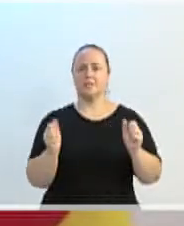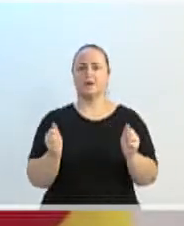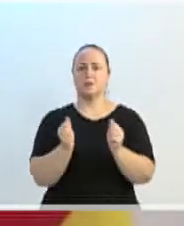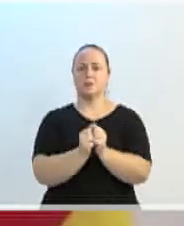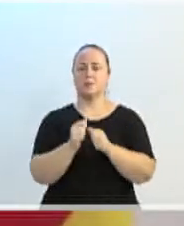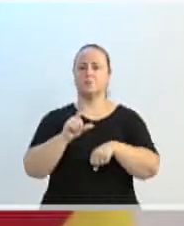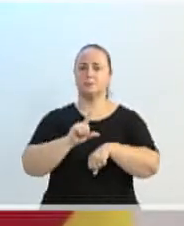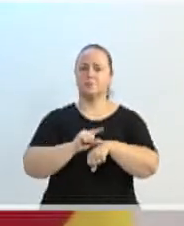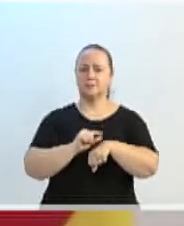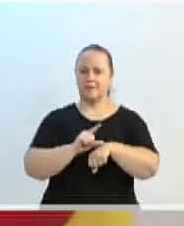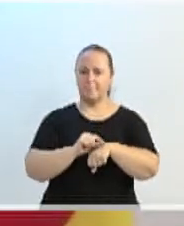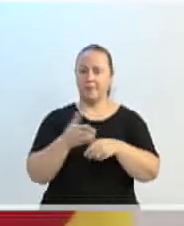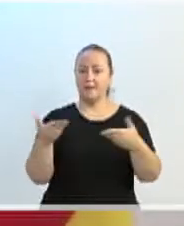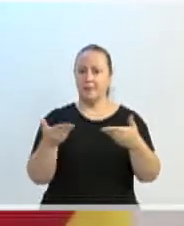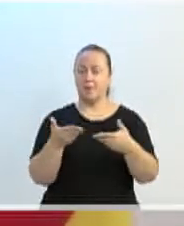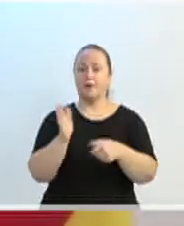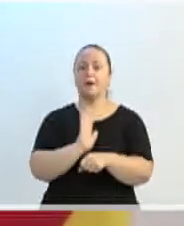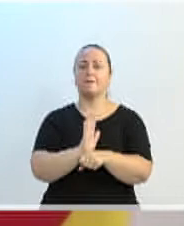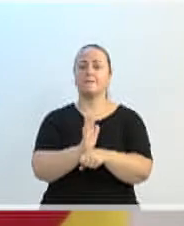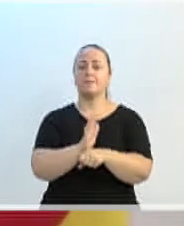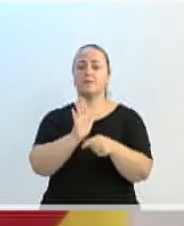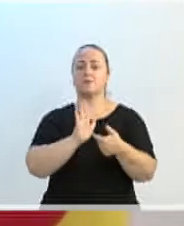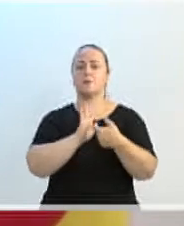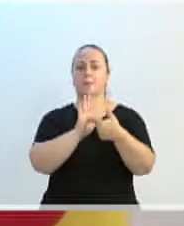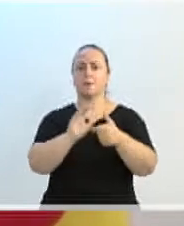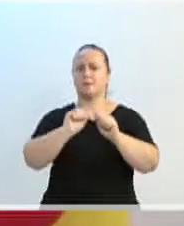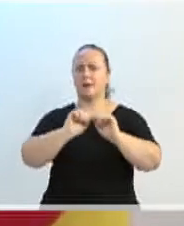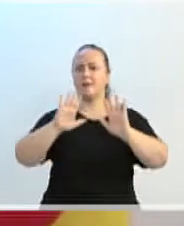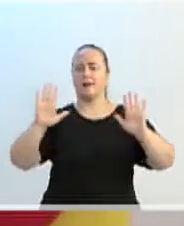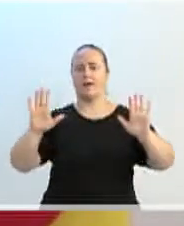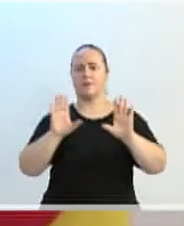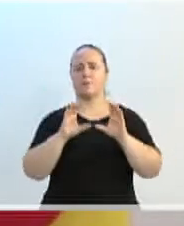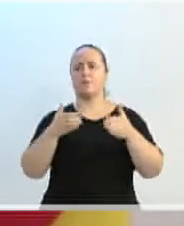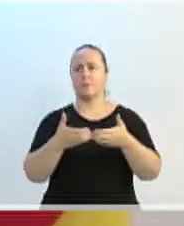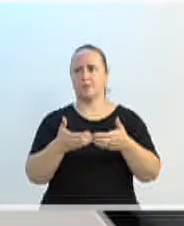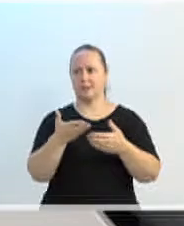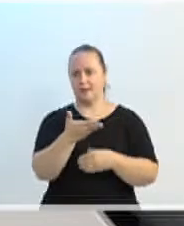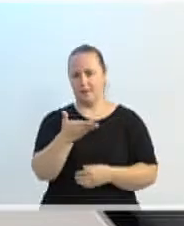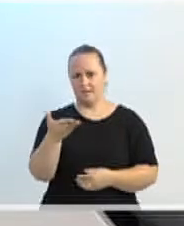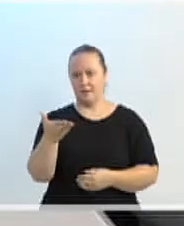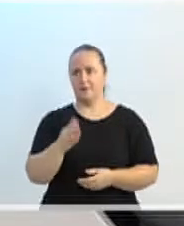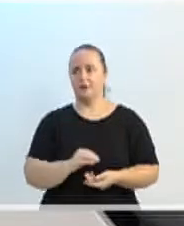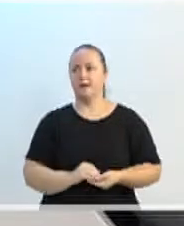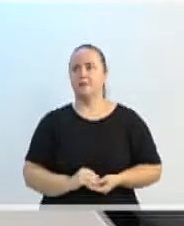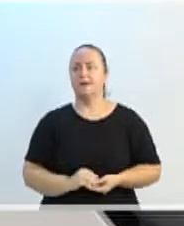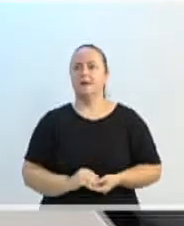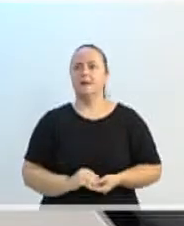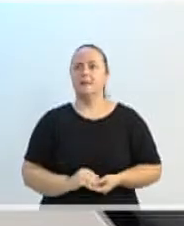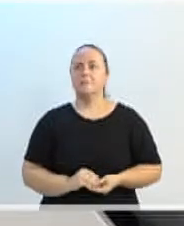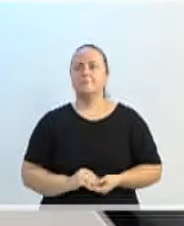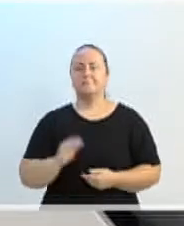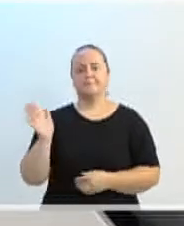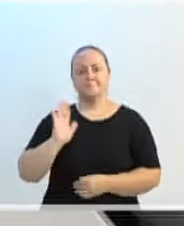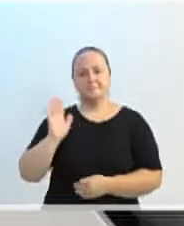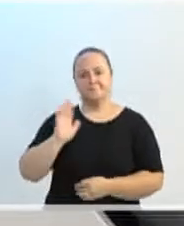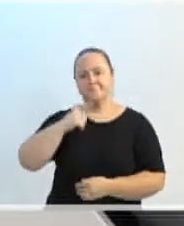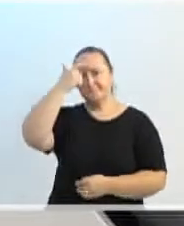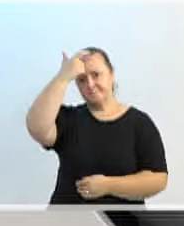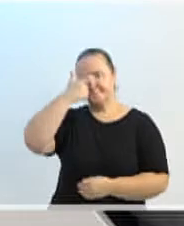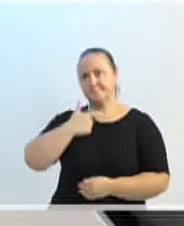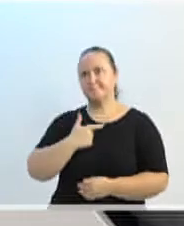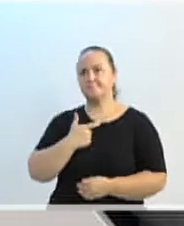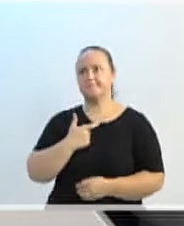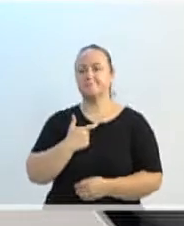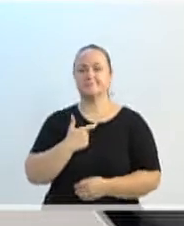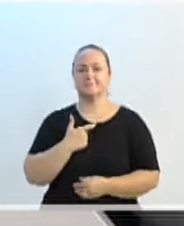trouxemos esse vídeo agora para esclarecer a nossa comunidade. Por gentileza, Arinha. Olá, sou a vereadora Cristiane Loureiro e